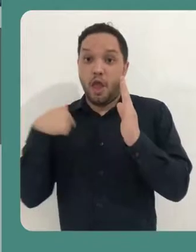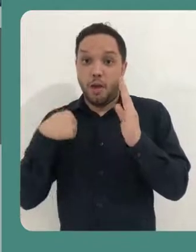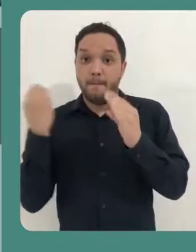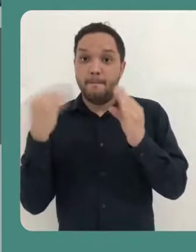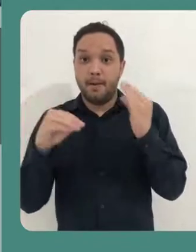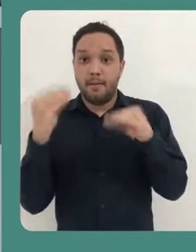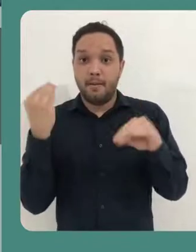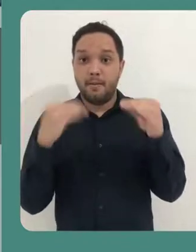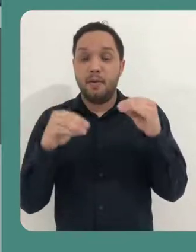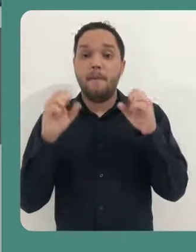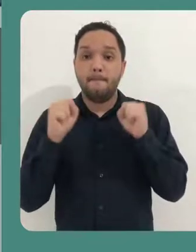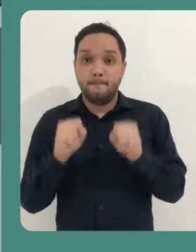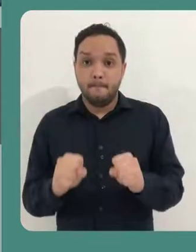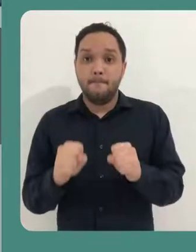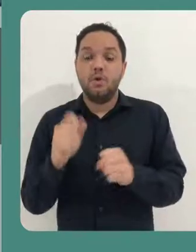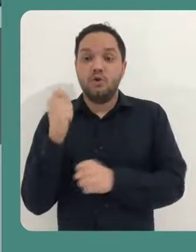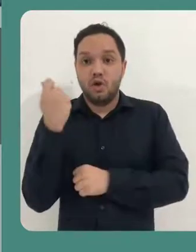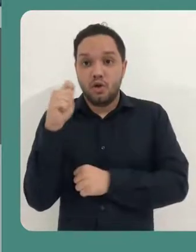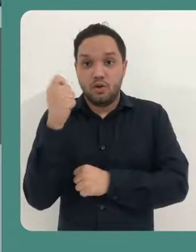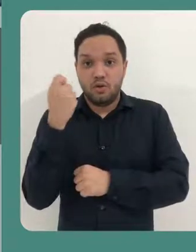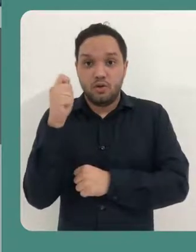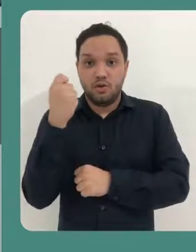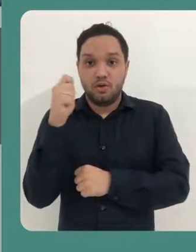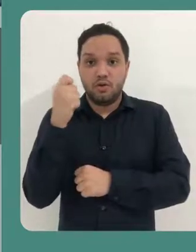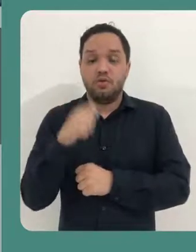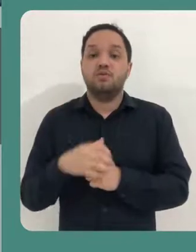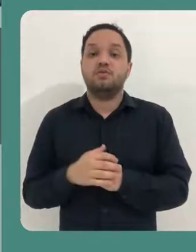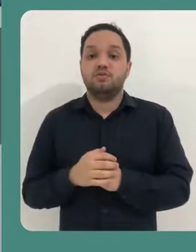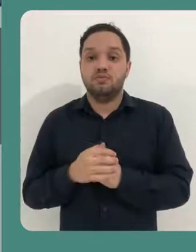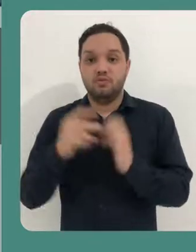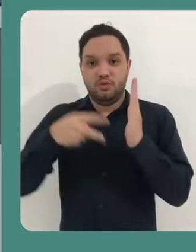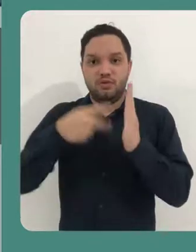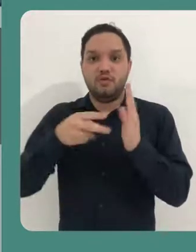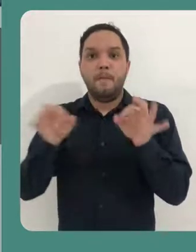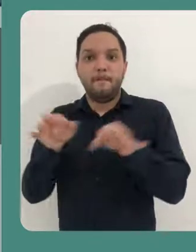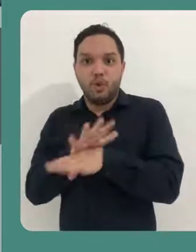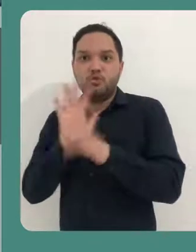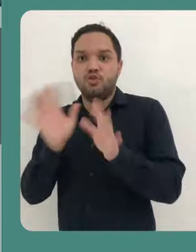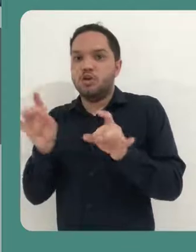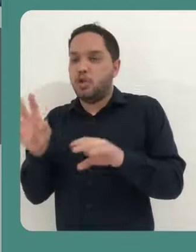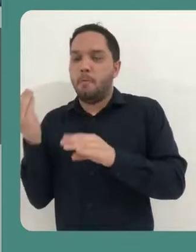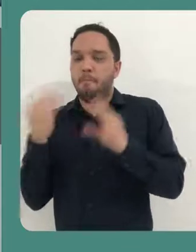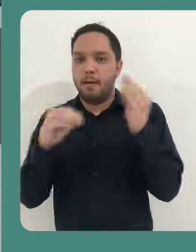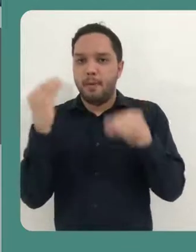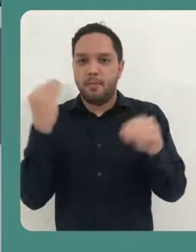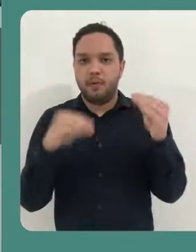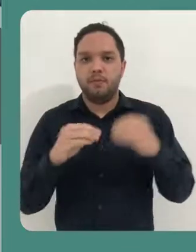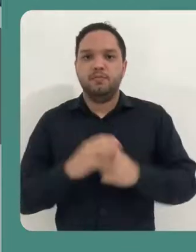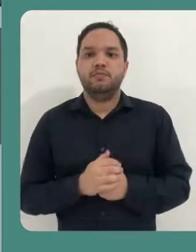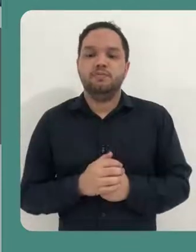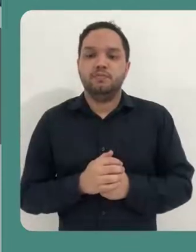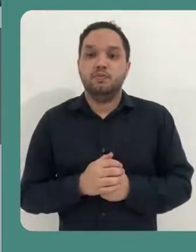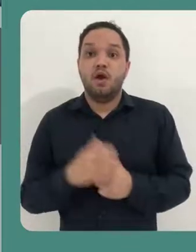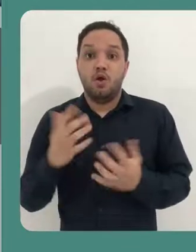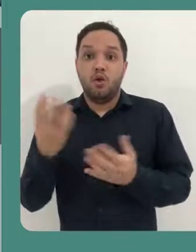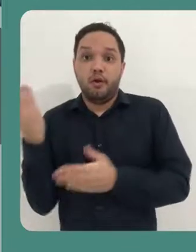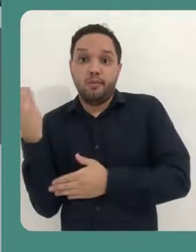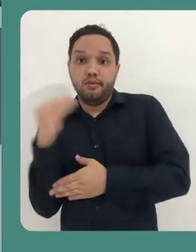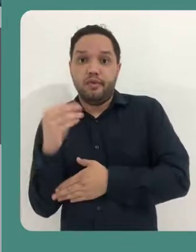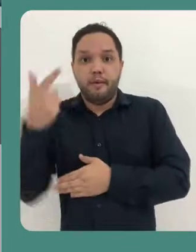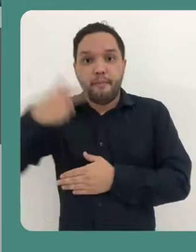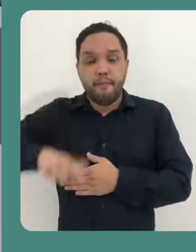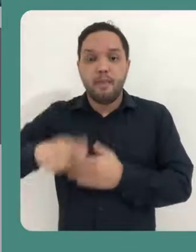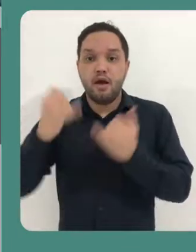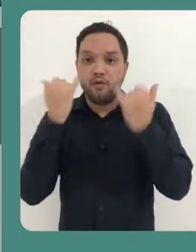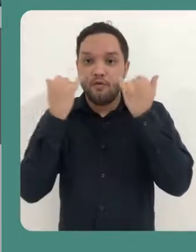Todos esses ícones aqui que eu coloquei, eles foram colocados automaticamente, já são ícones pré-formatados. Então